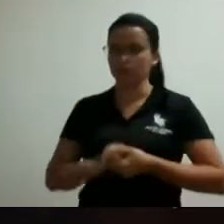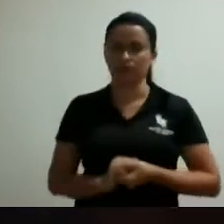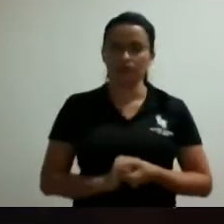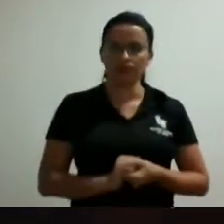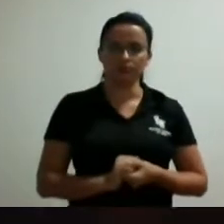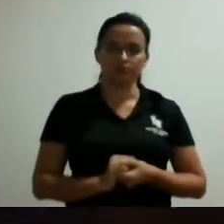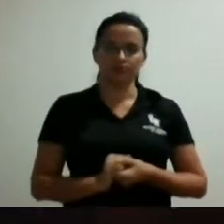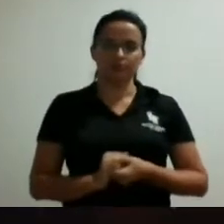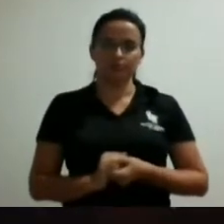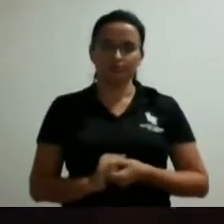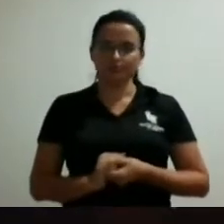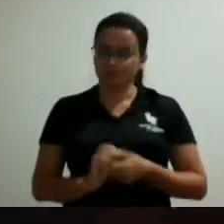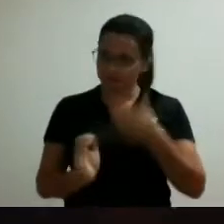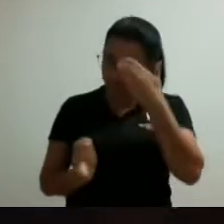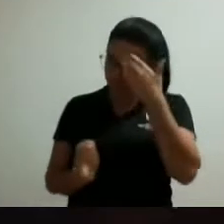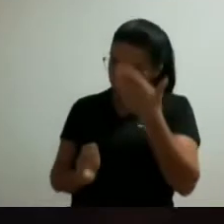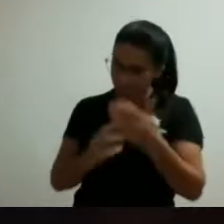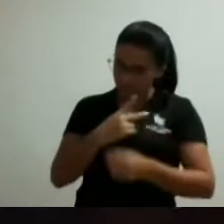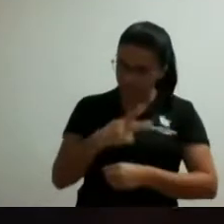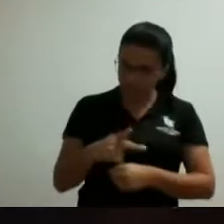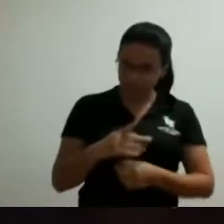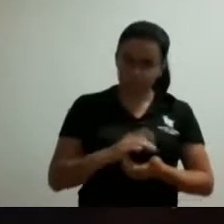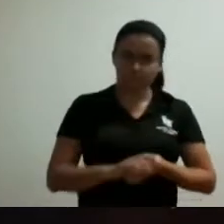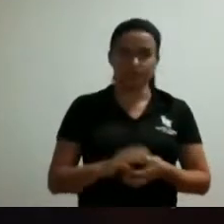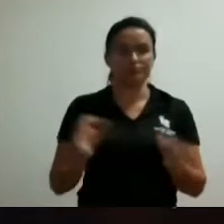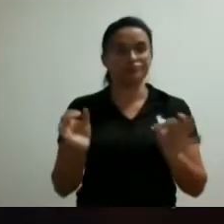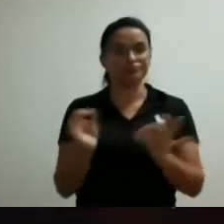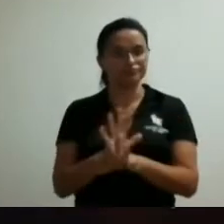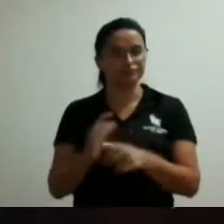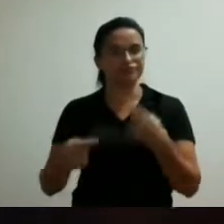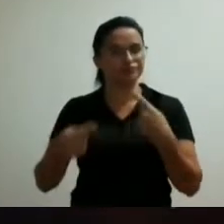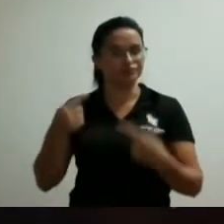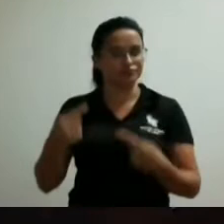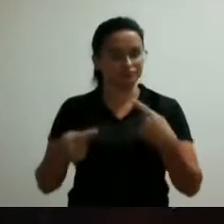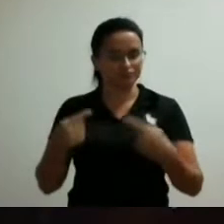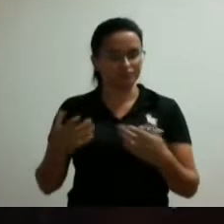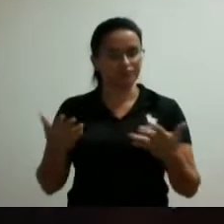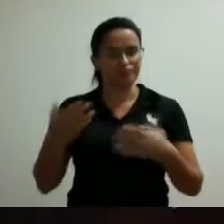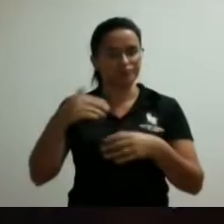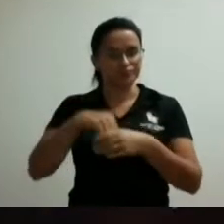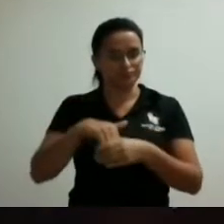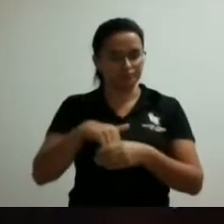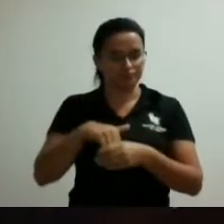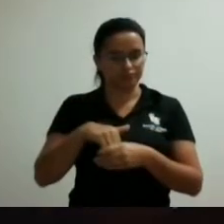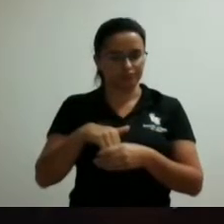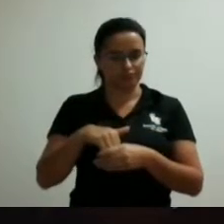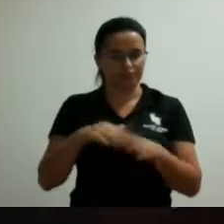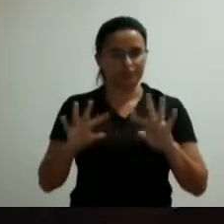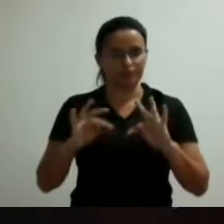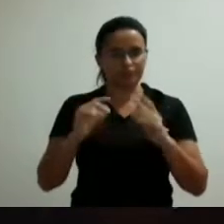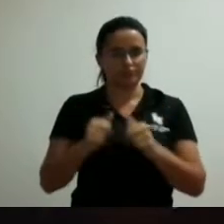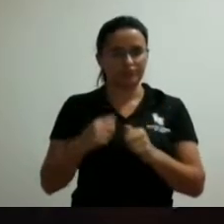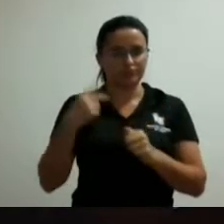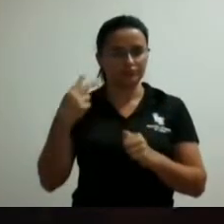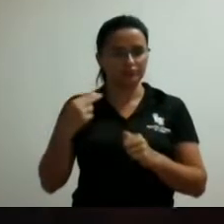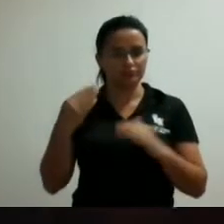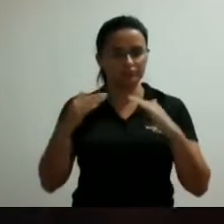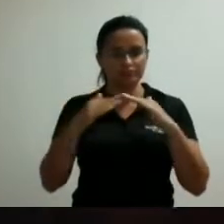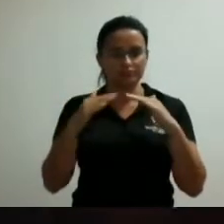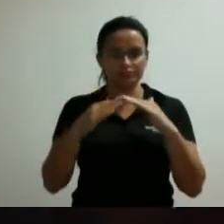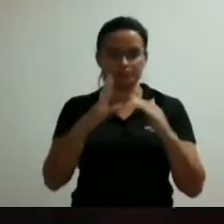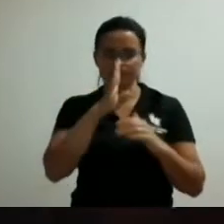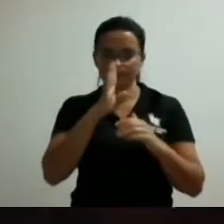obrigado senhor presidente encerrada a discussão em votação senhores e senhores vereadores concordam